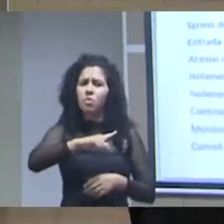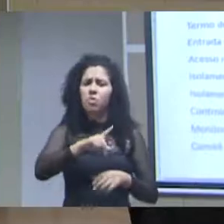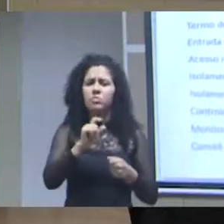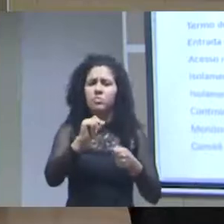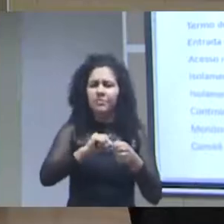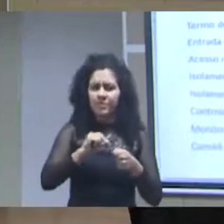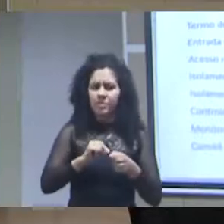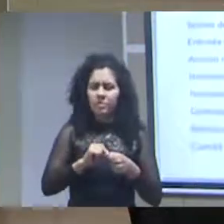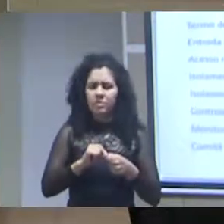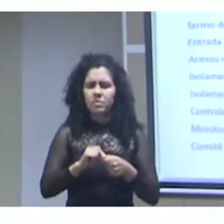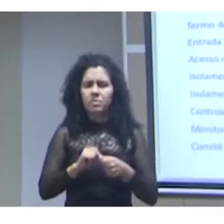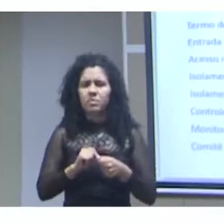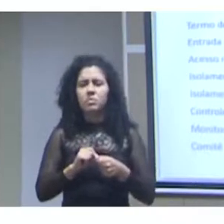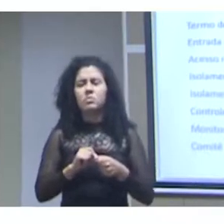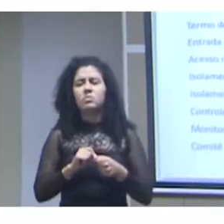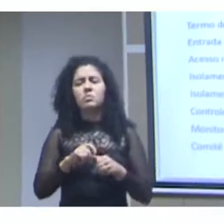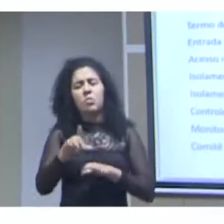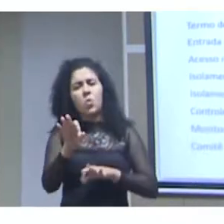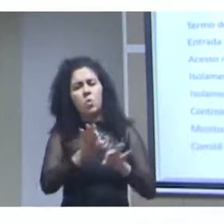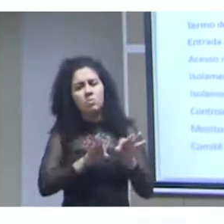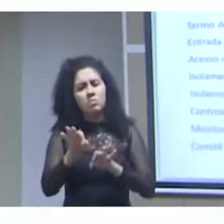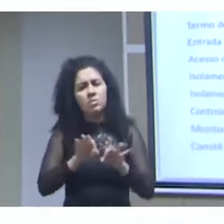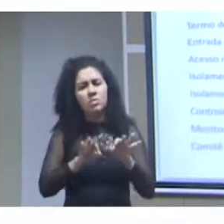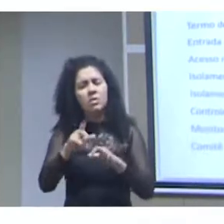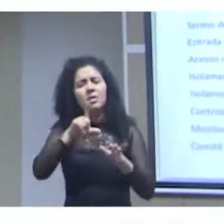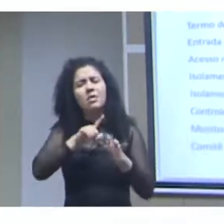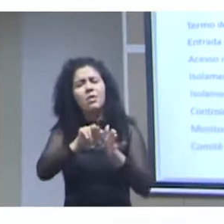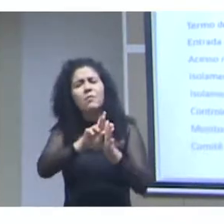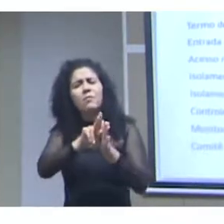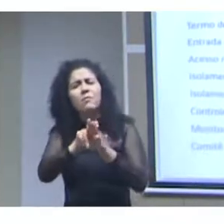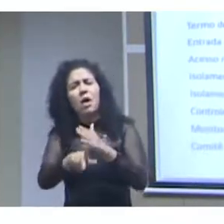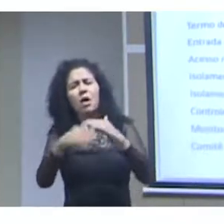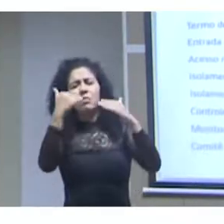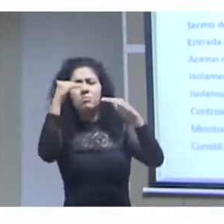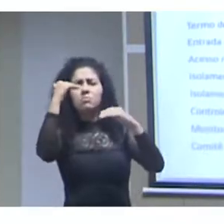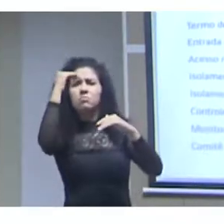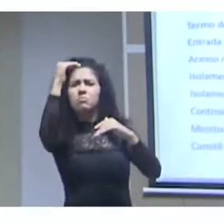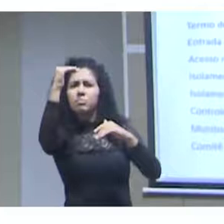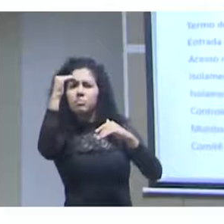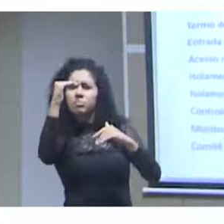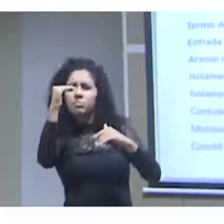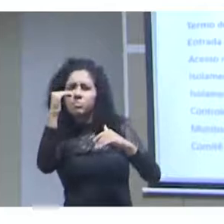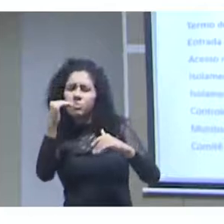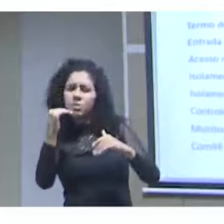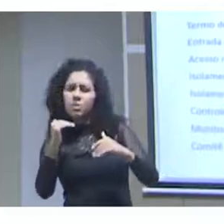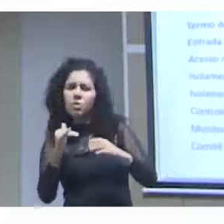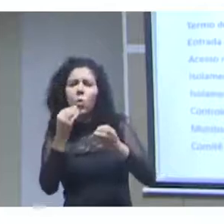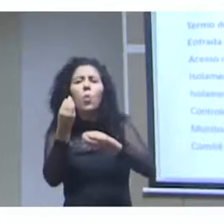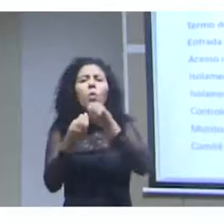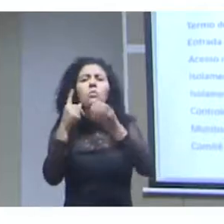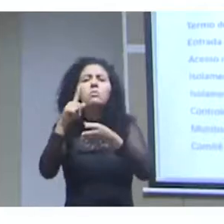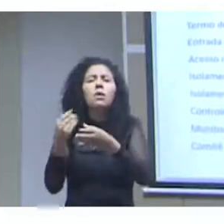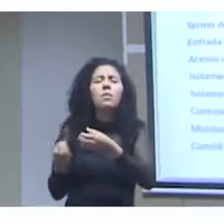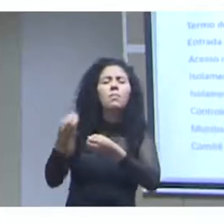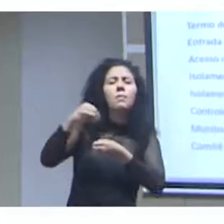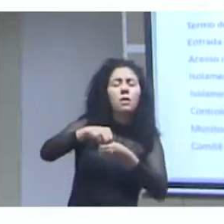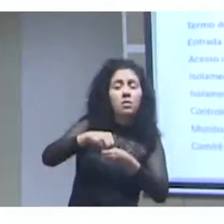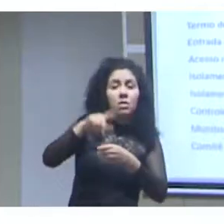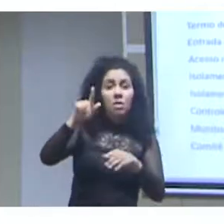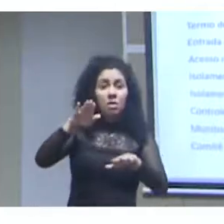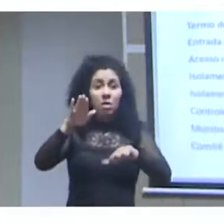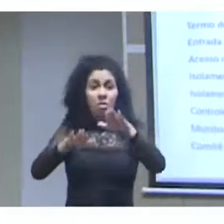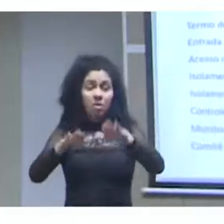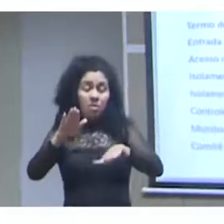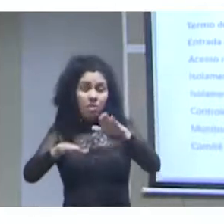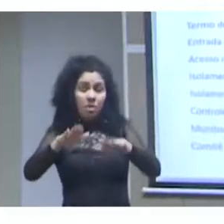estabelecemos diferentes níveis de segurança da informação dentro do IPEA em que dependendo da classificação